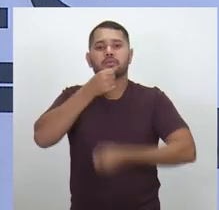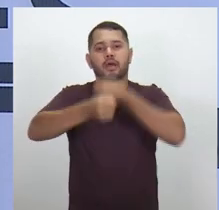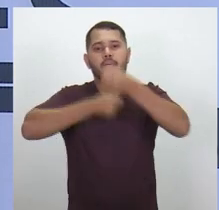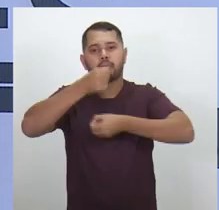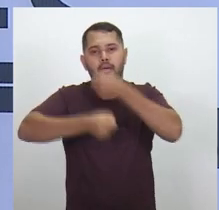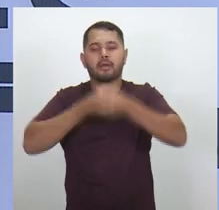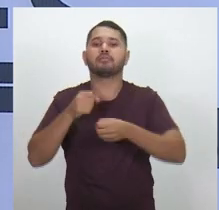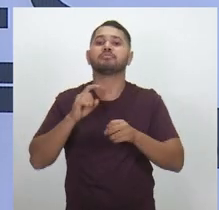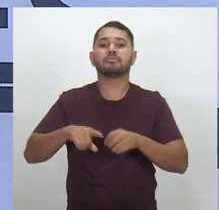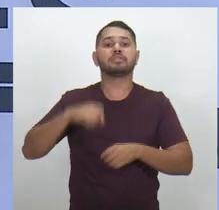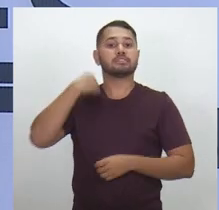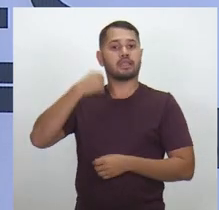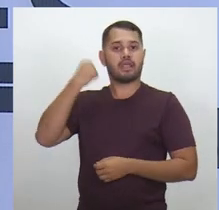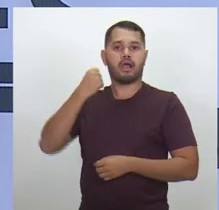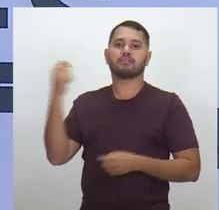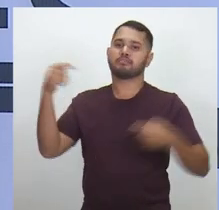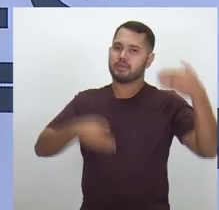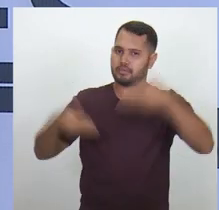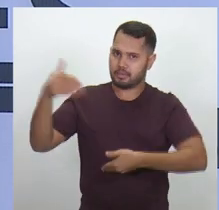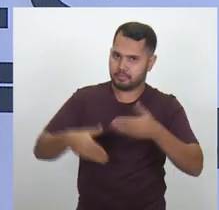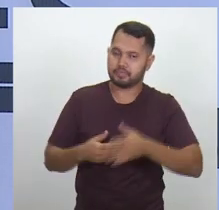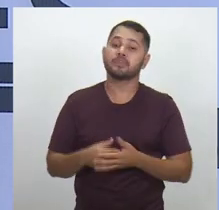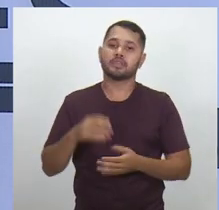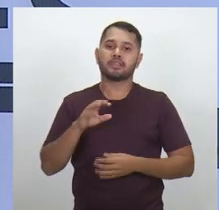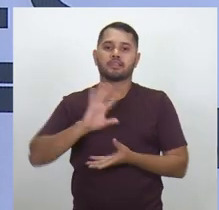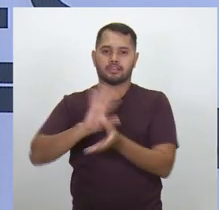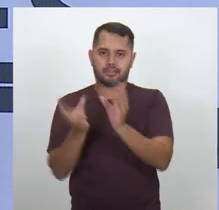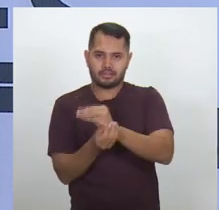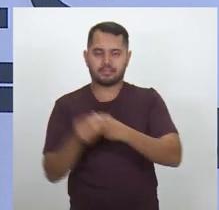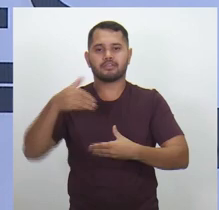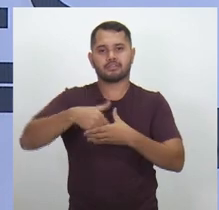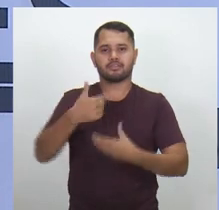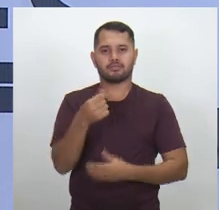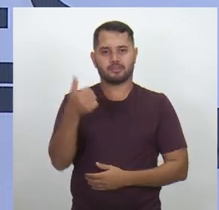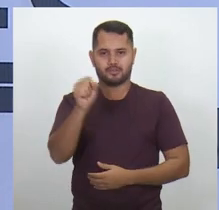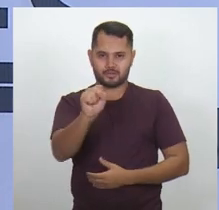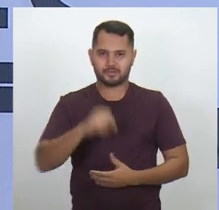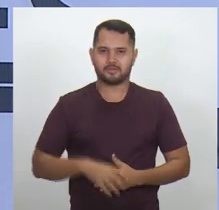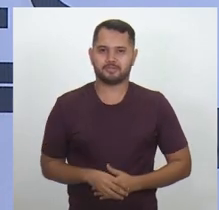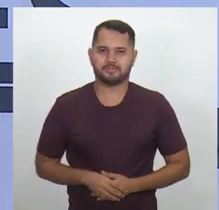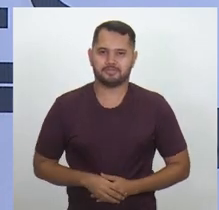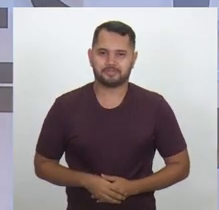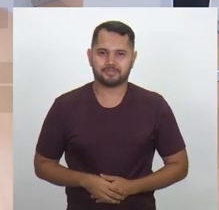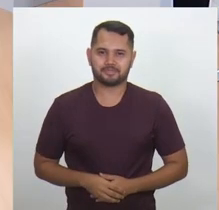com os candidatos ao Senado. É a TV em Tempo nas eleições 2018.